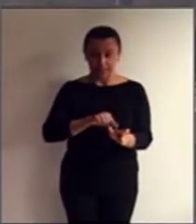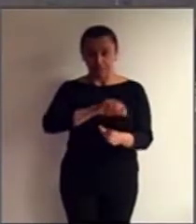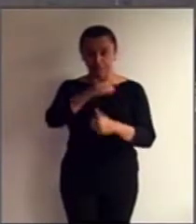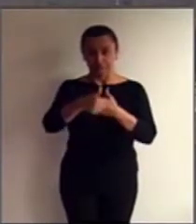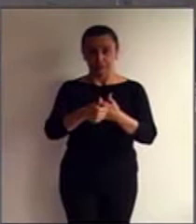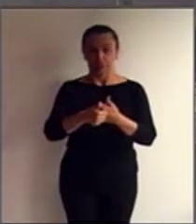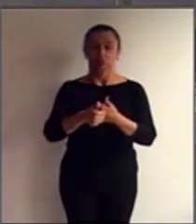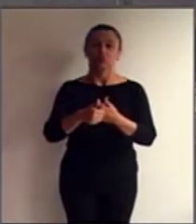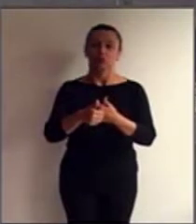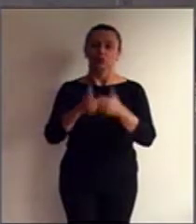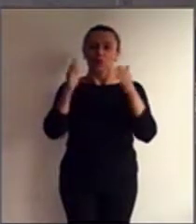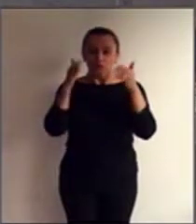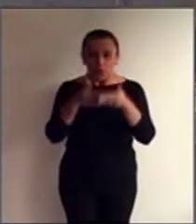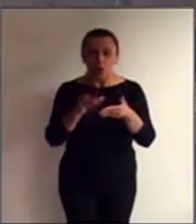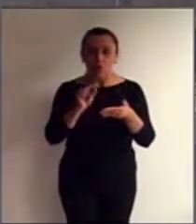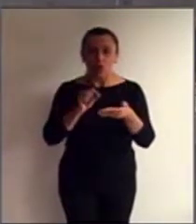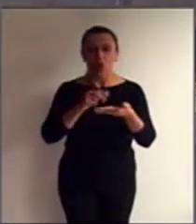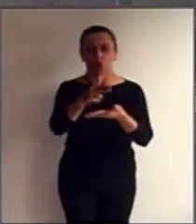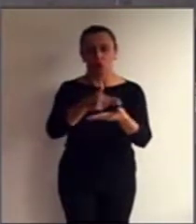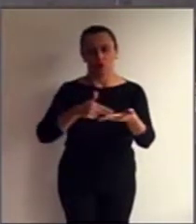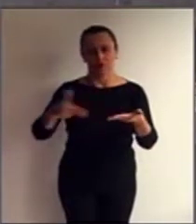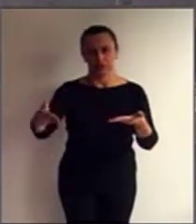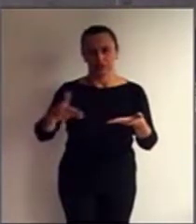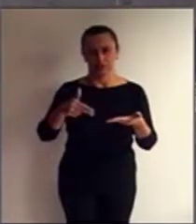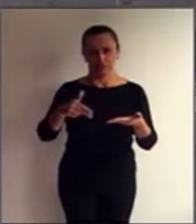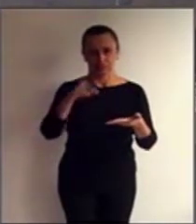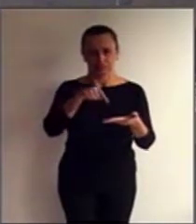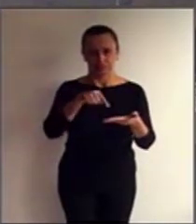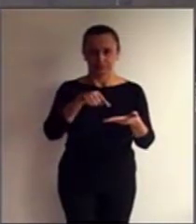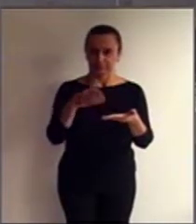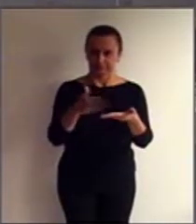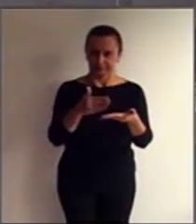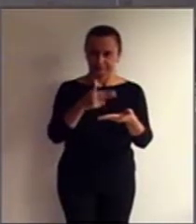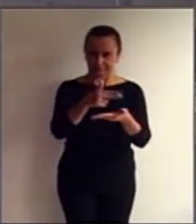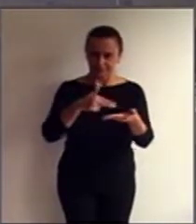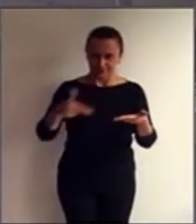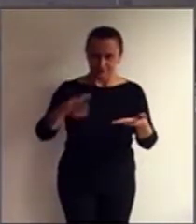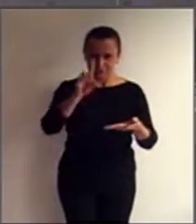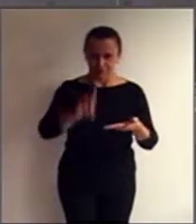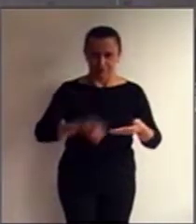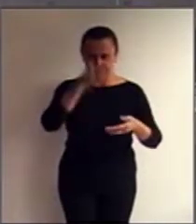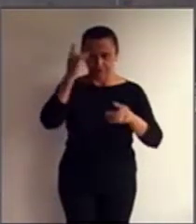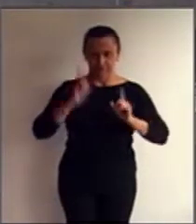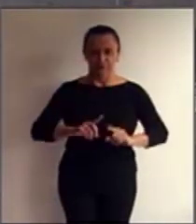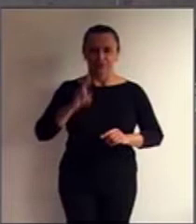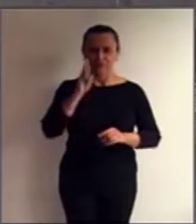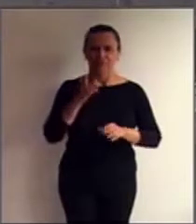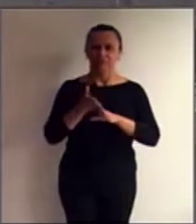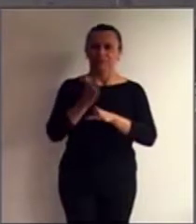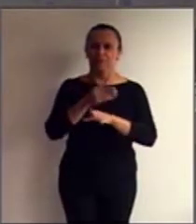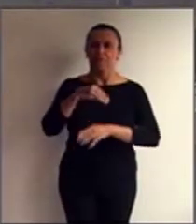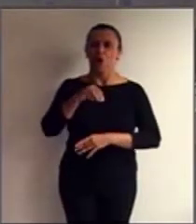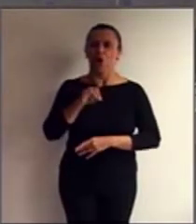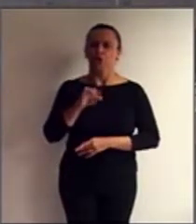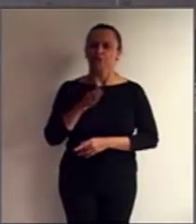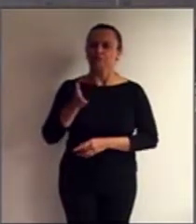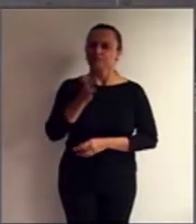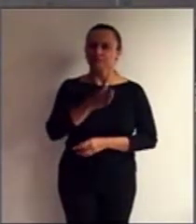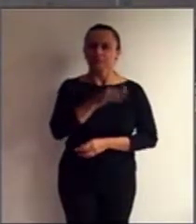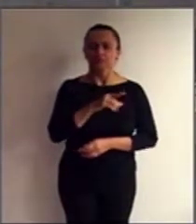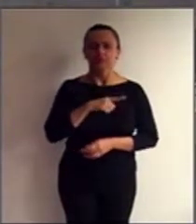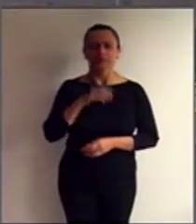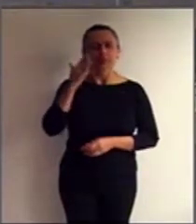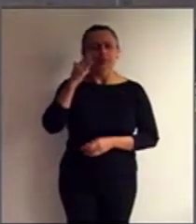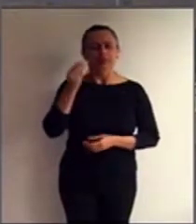Convenção sobre os Direitos da Pessoa com Deficiência, que, como todos vimos nos módulos anteriores, trouxe